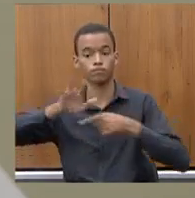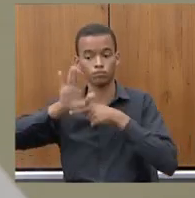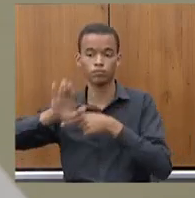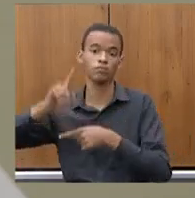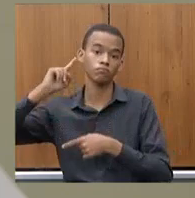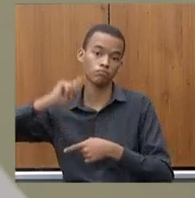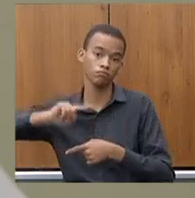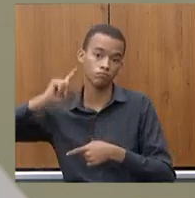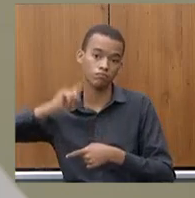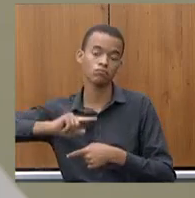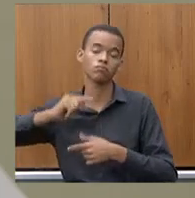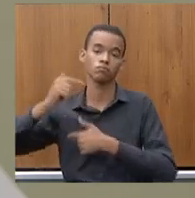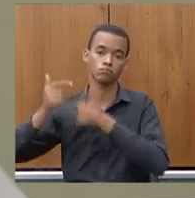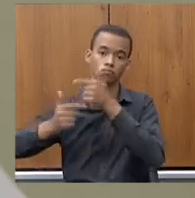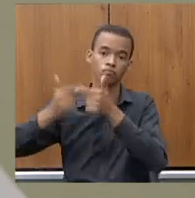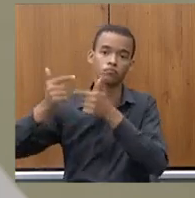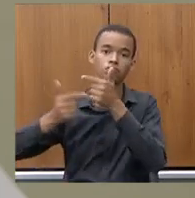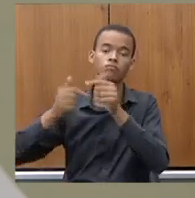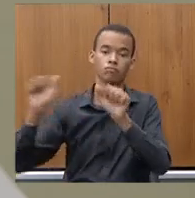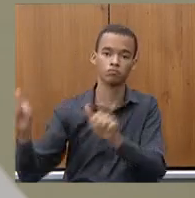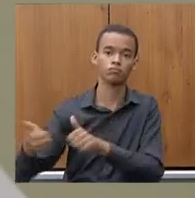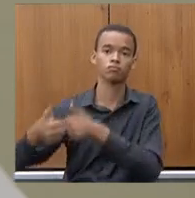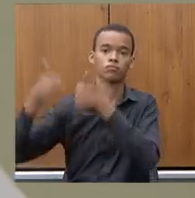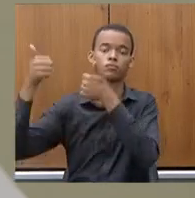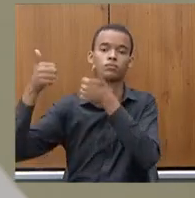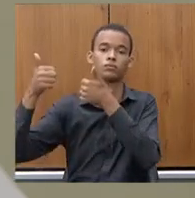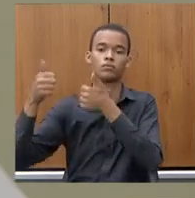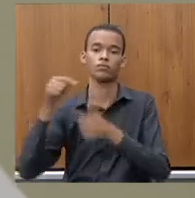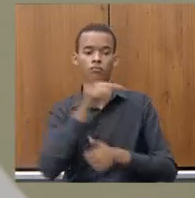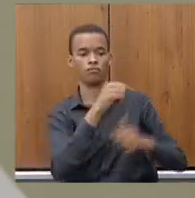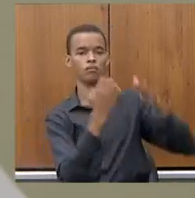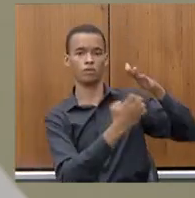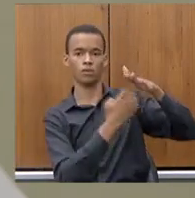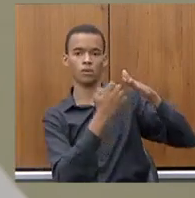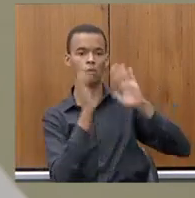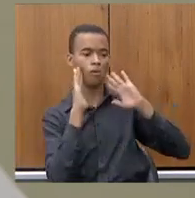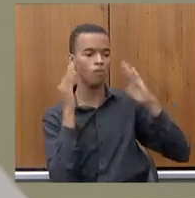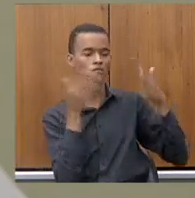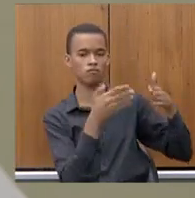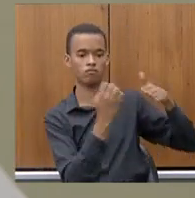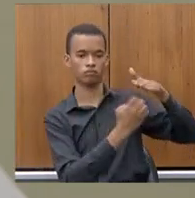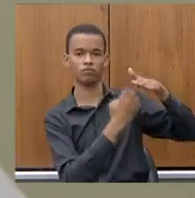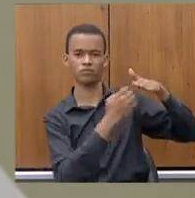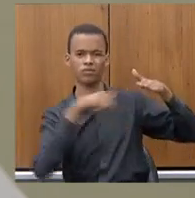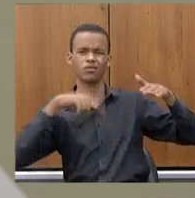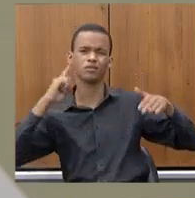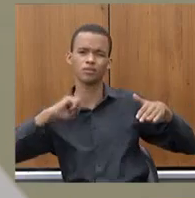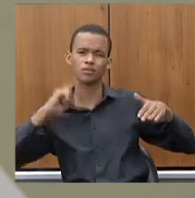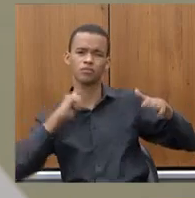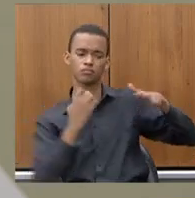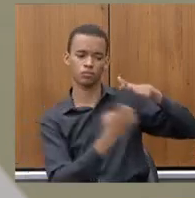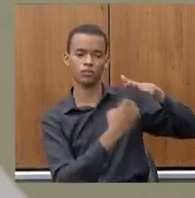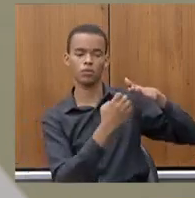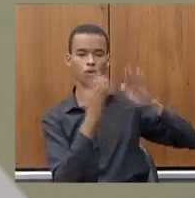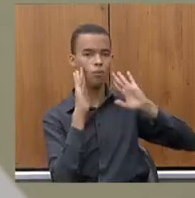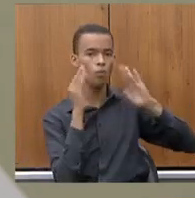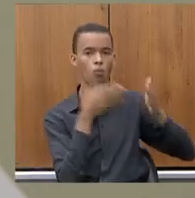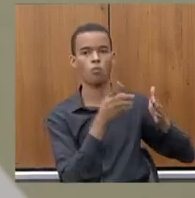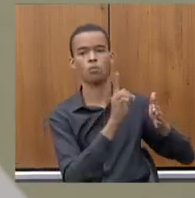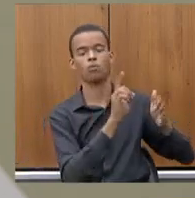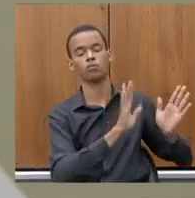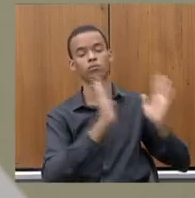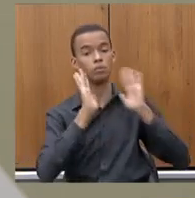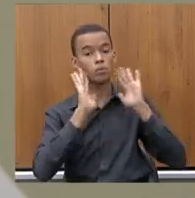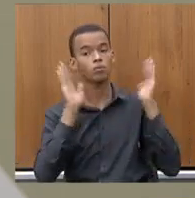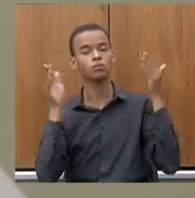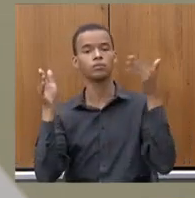com menos foco na atividade empresarial que a gente não acredita ser função do estado para uma